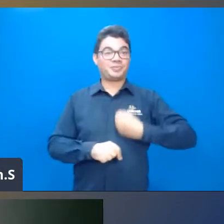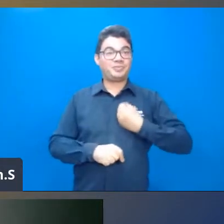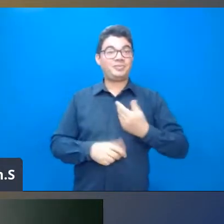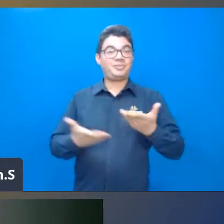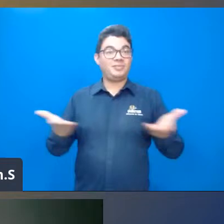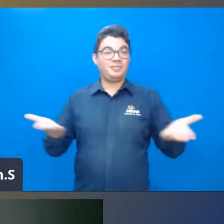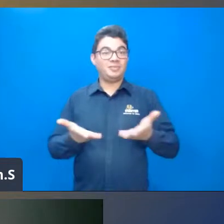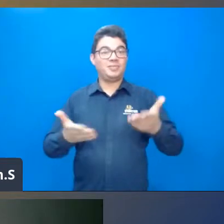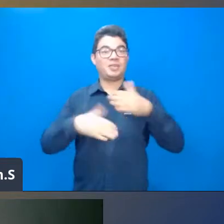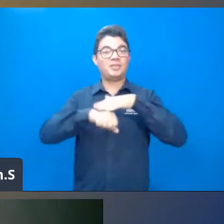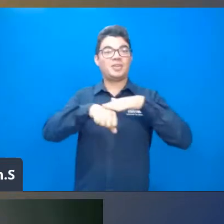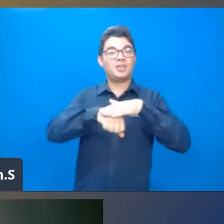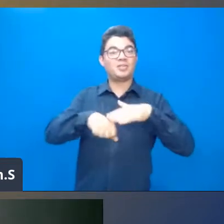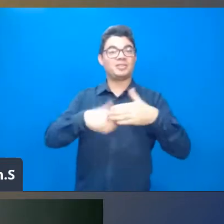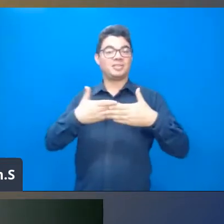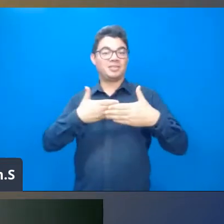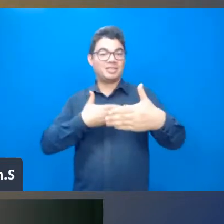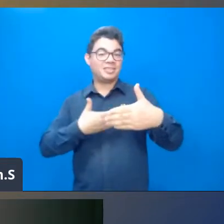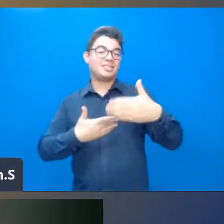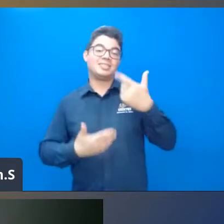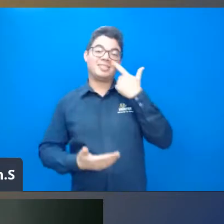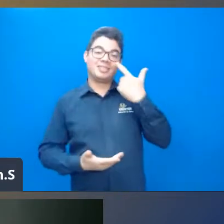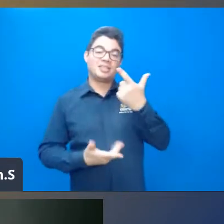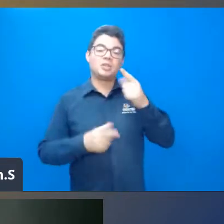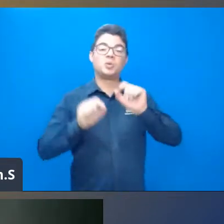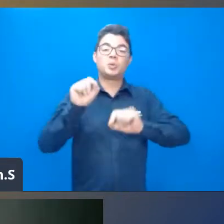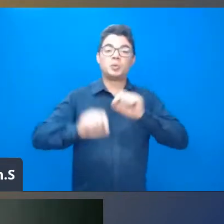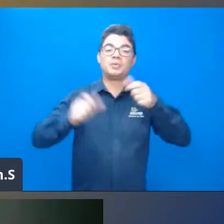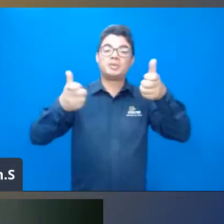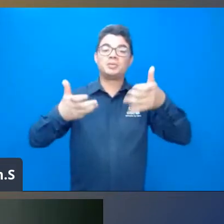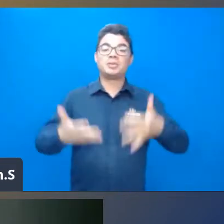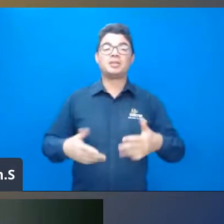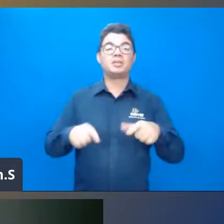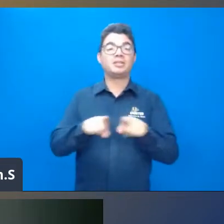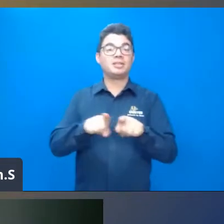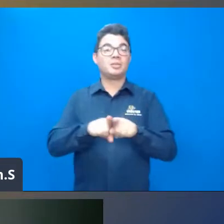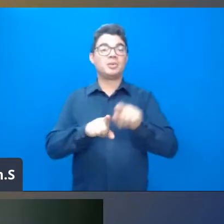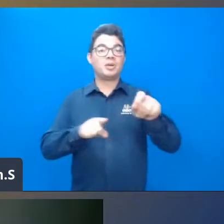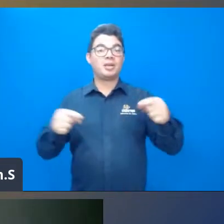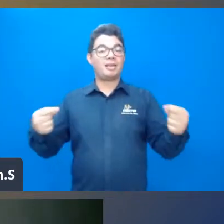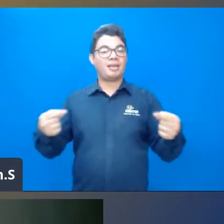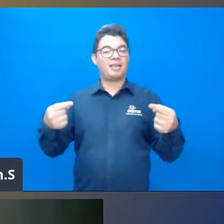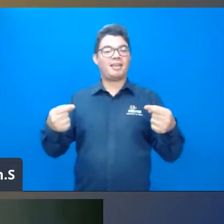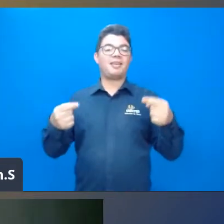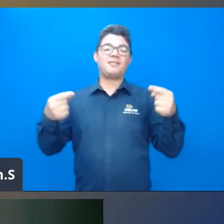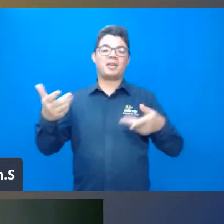conversando ali com o chat e já vamos também falando ali a respeito das aplicações derivadas.